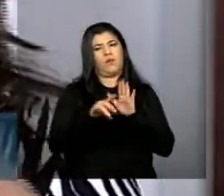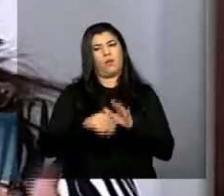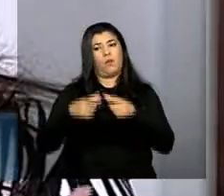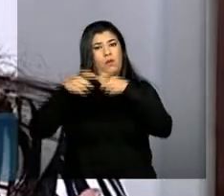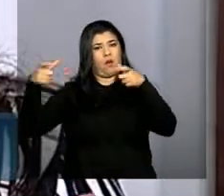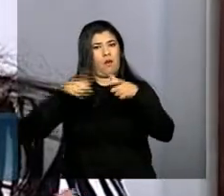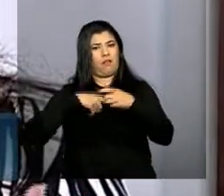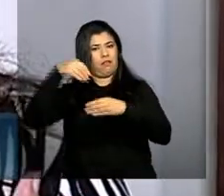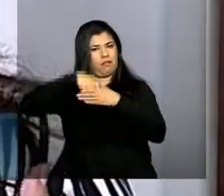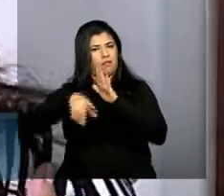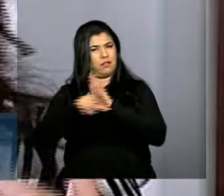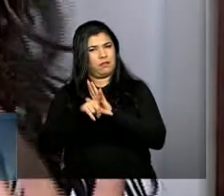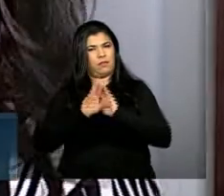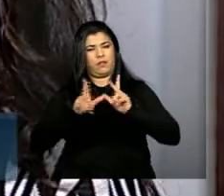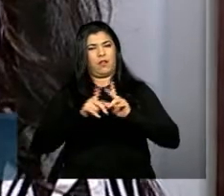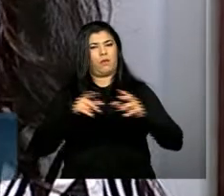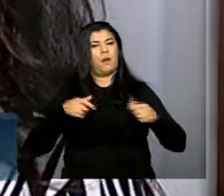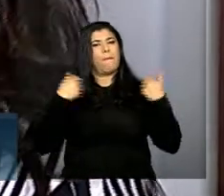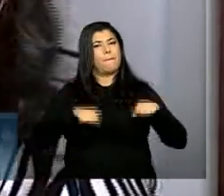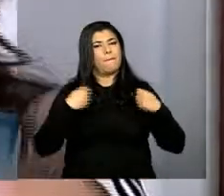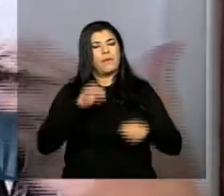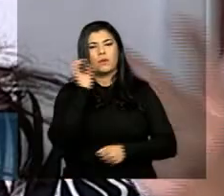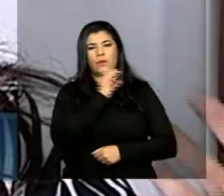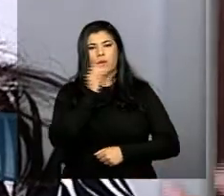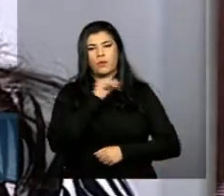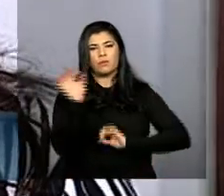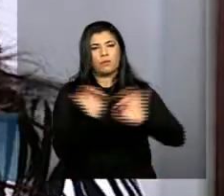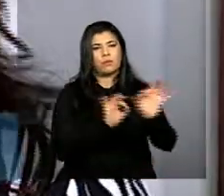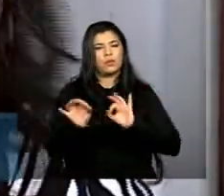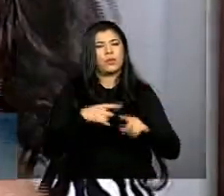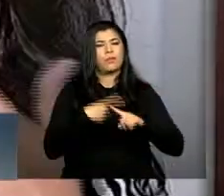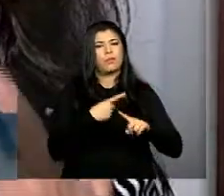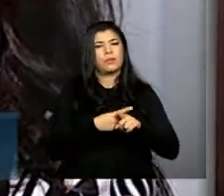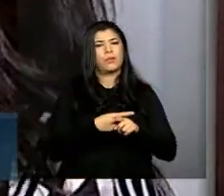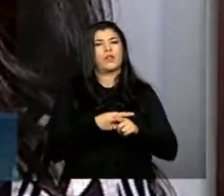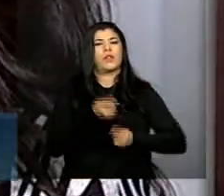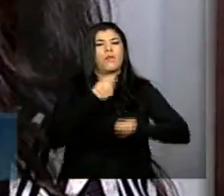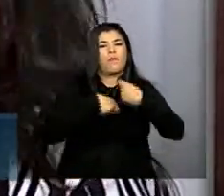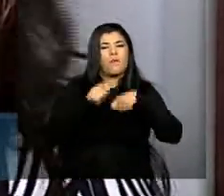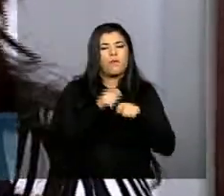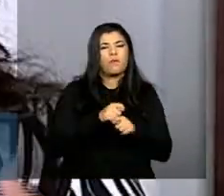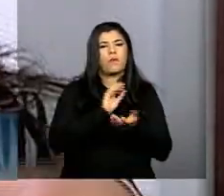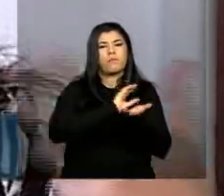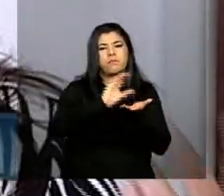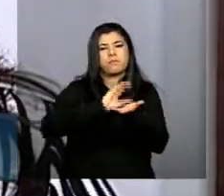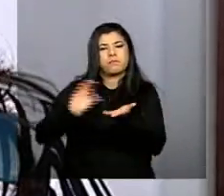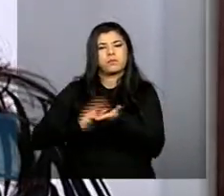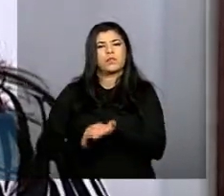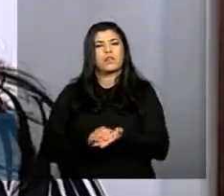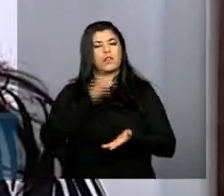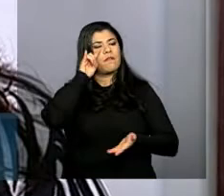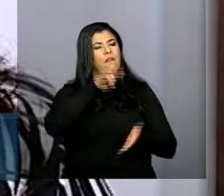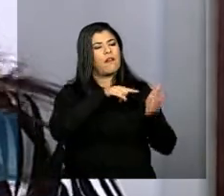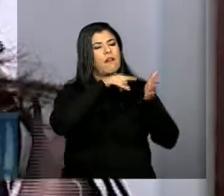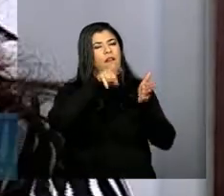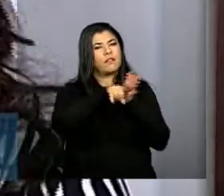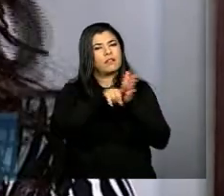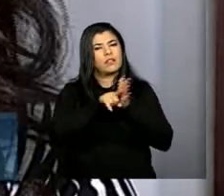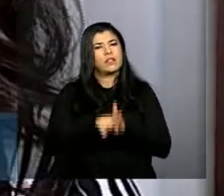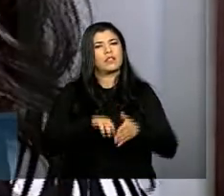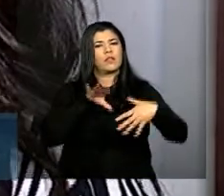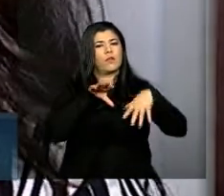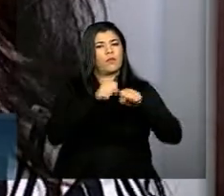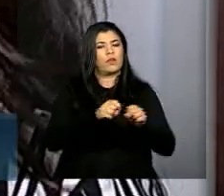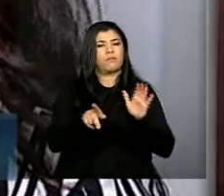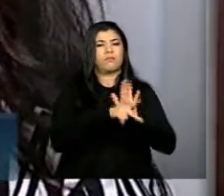de agilidade uma questão de necessidade por conta de financiamentos de certificação da propriedade de certificação da produção então